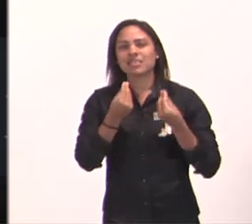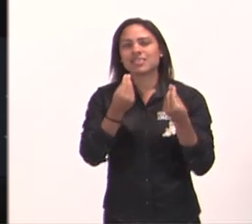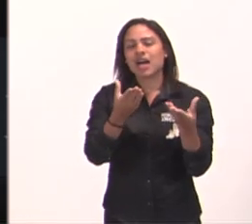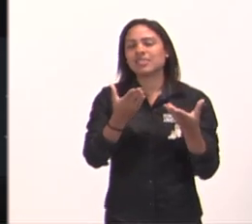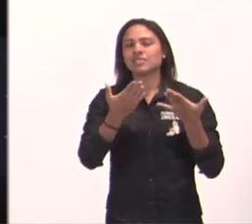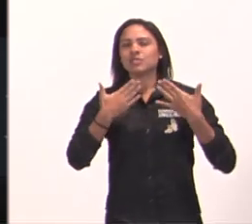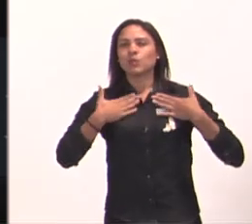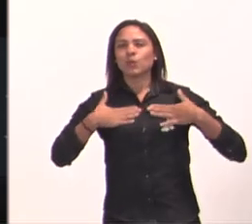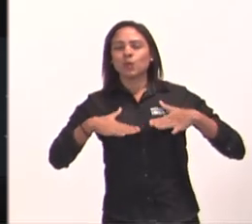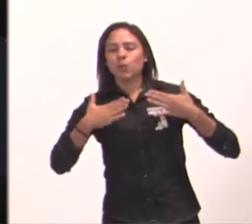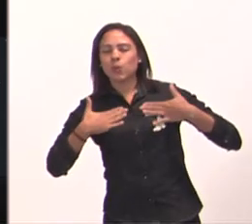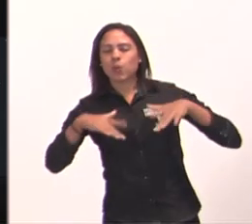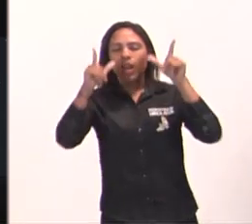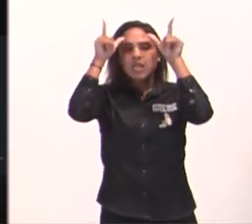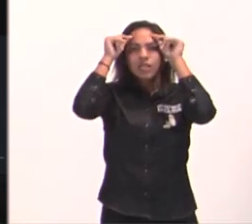queria que você abrisse a